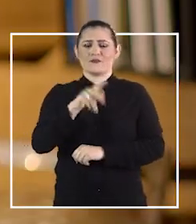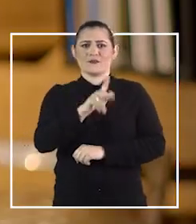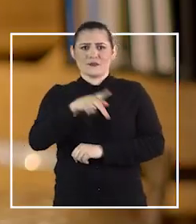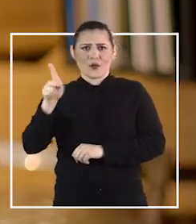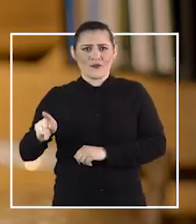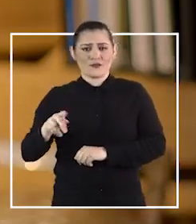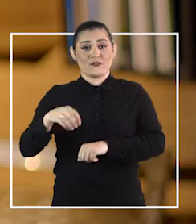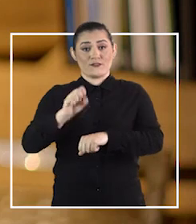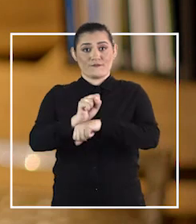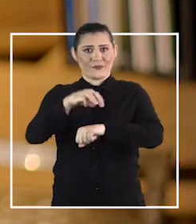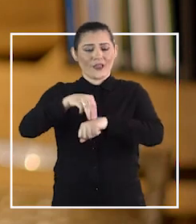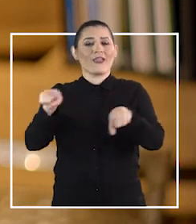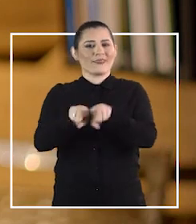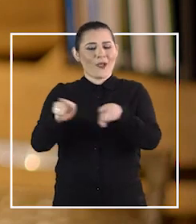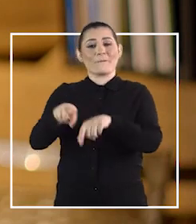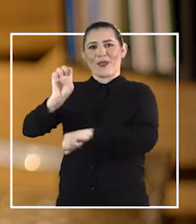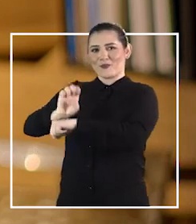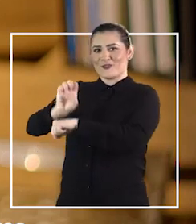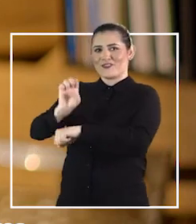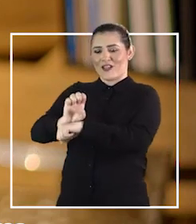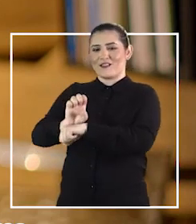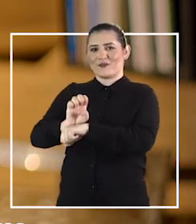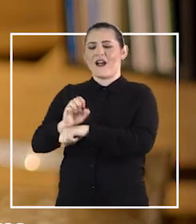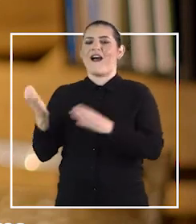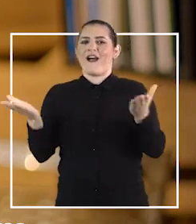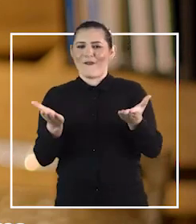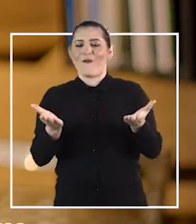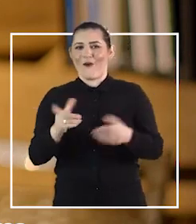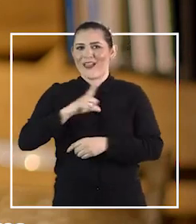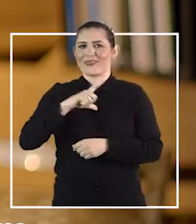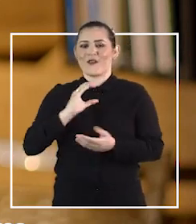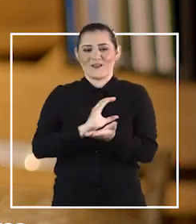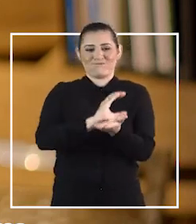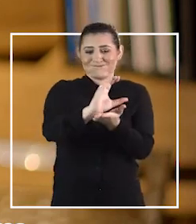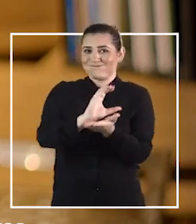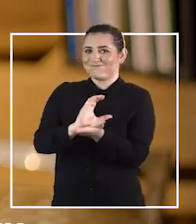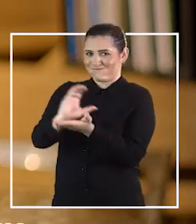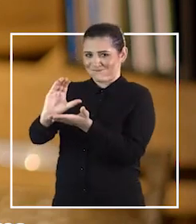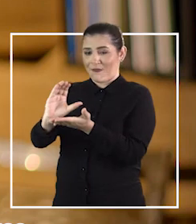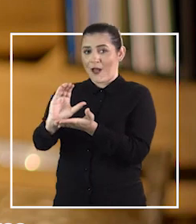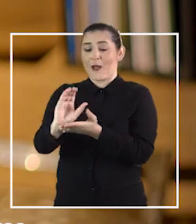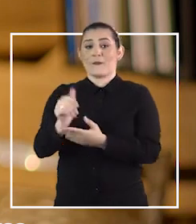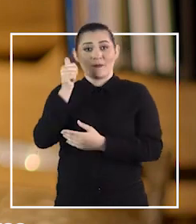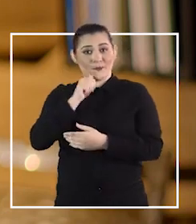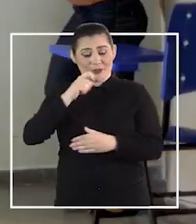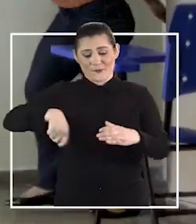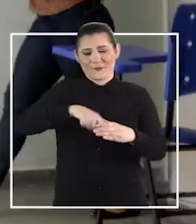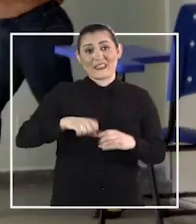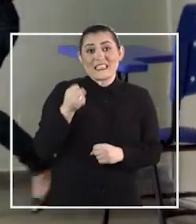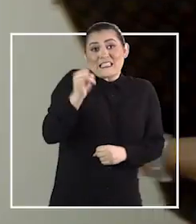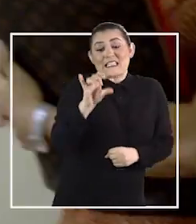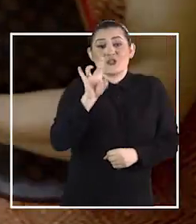professores do município aos da rede estadual e concedemos adicional de insalubridade para as merendeiras.